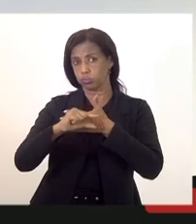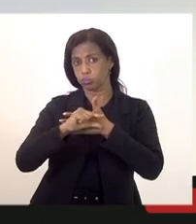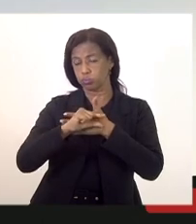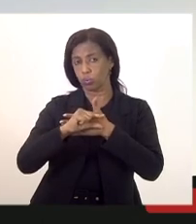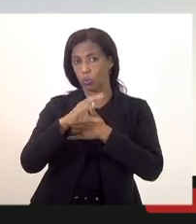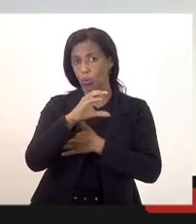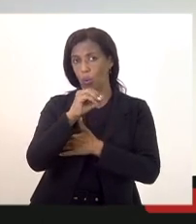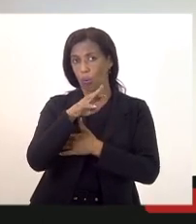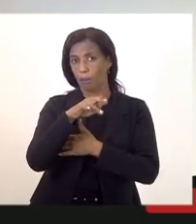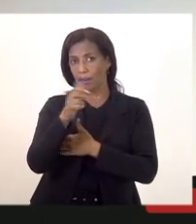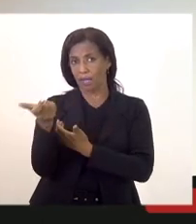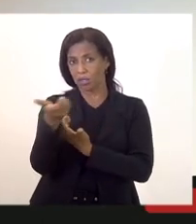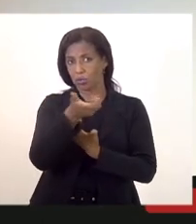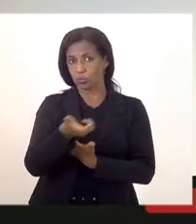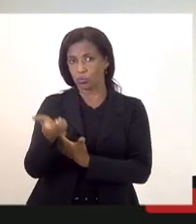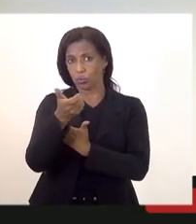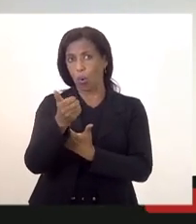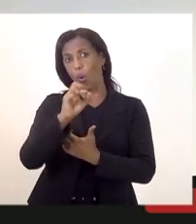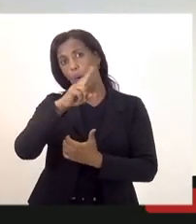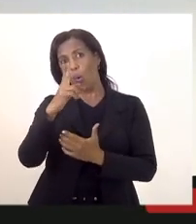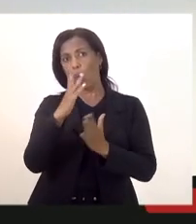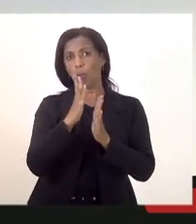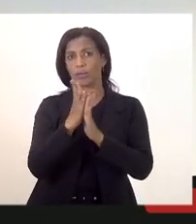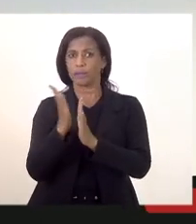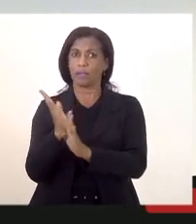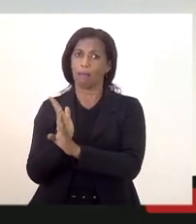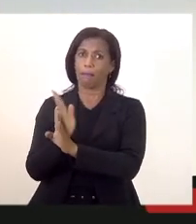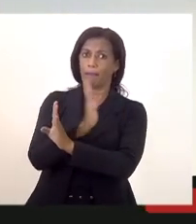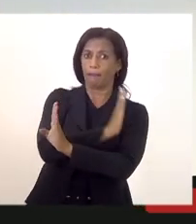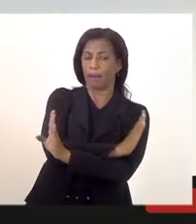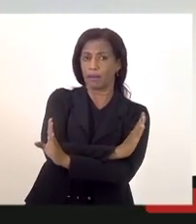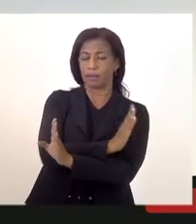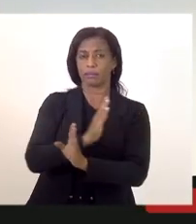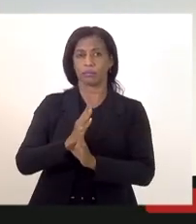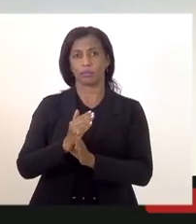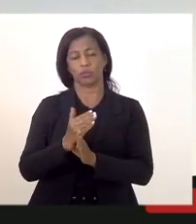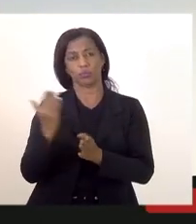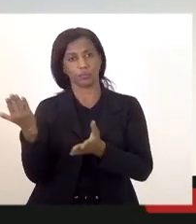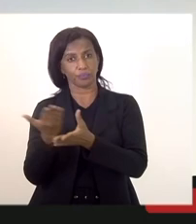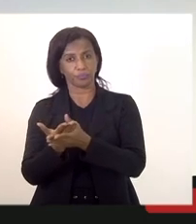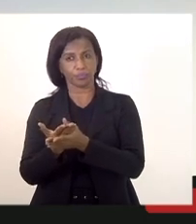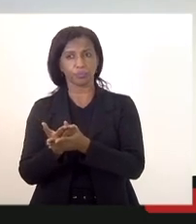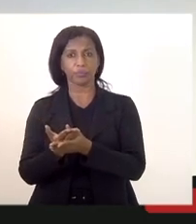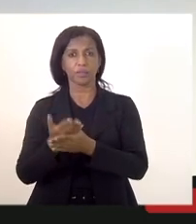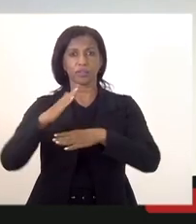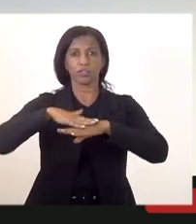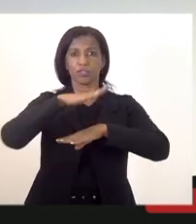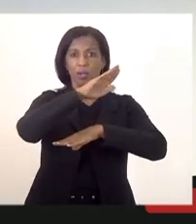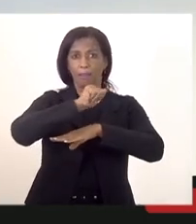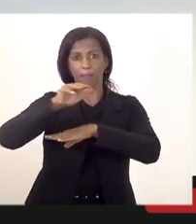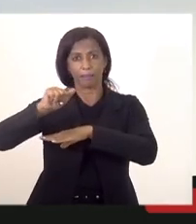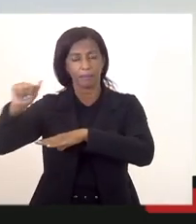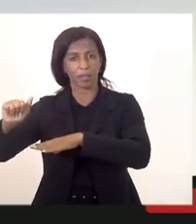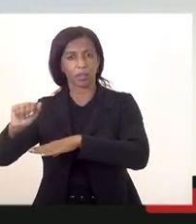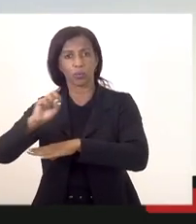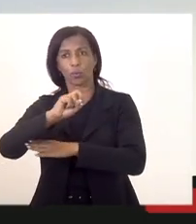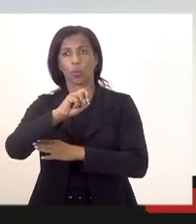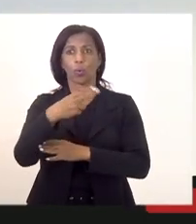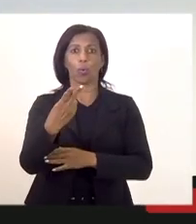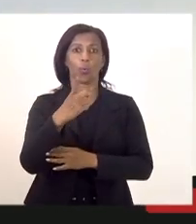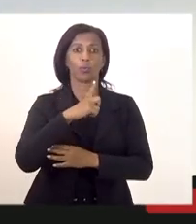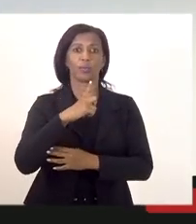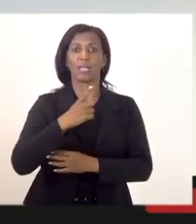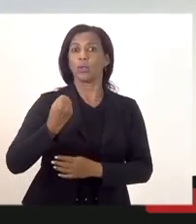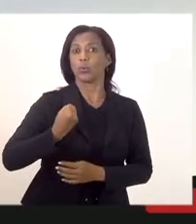seriam totalmente a parte o processo e se a gente teria assim